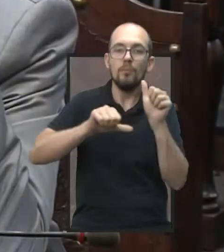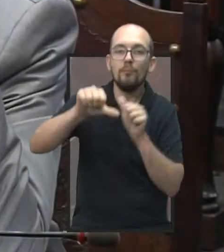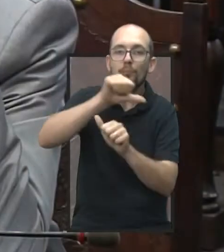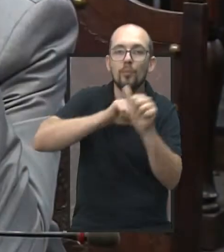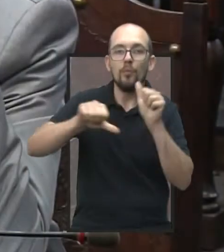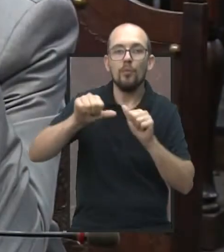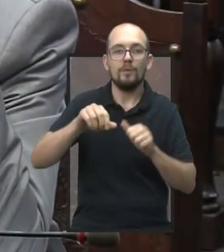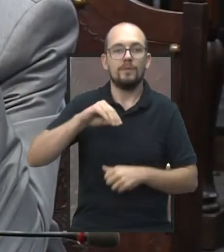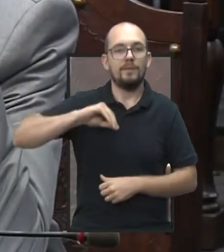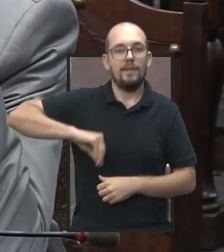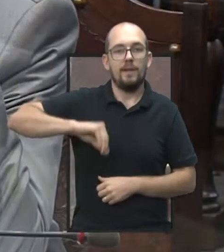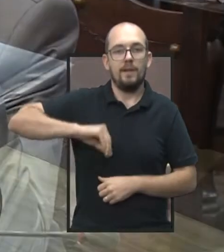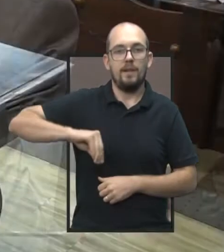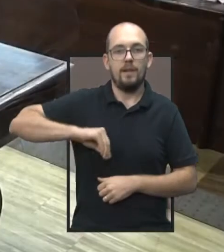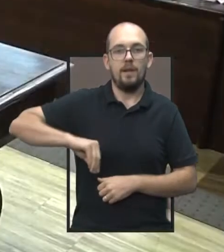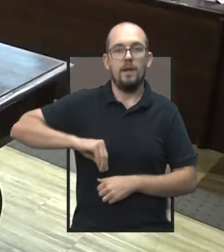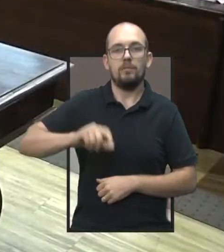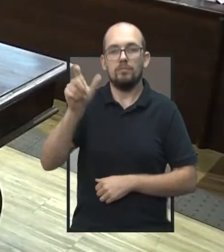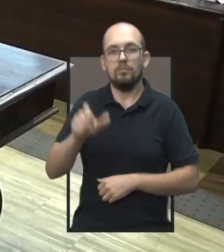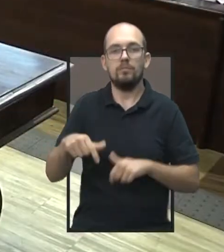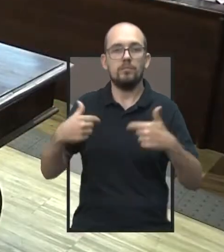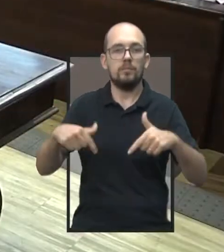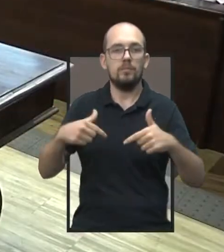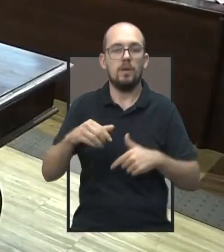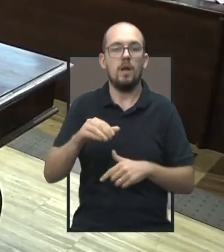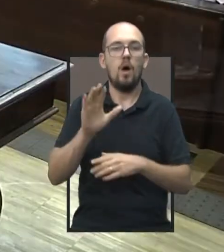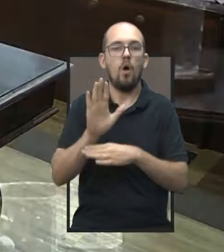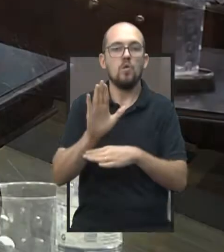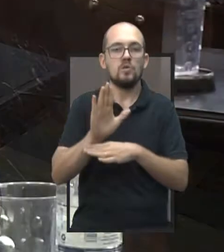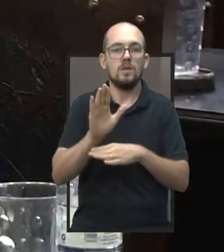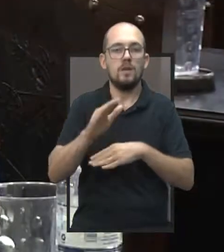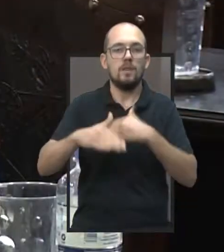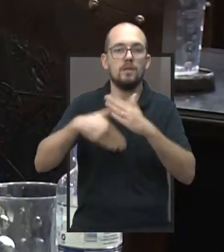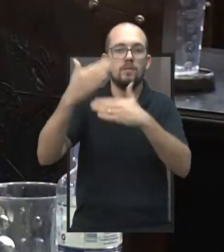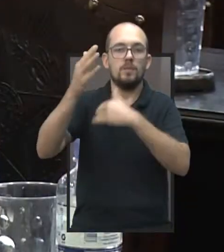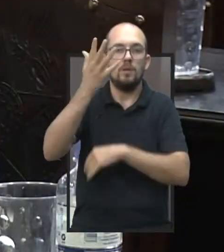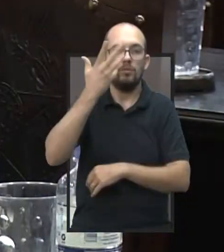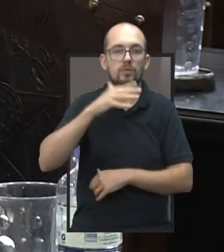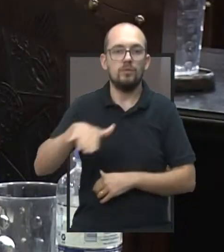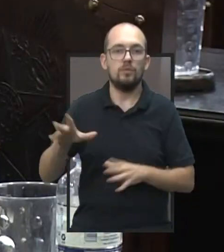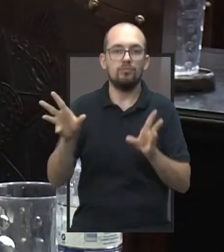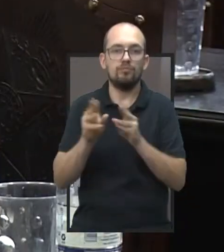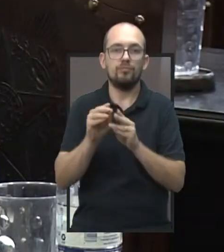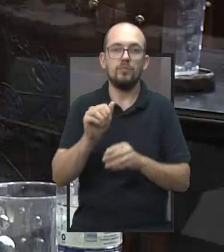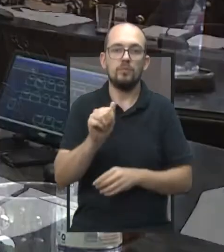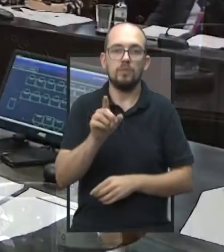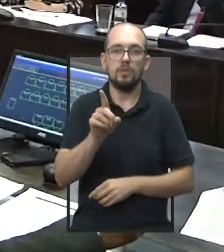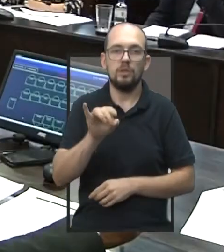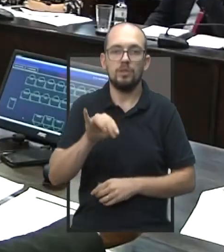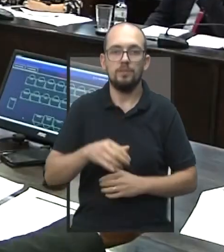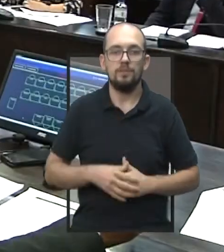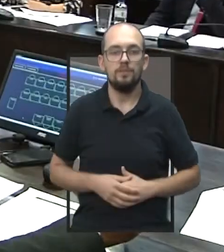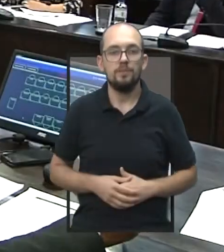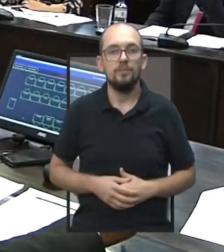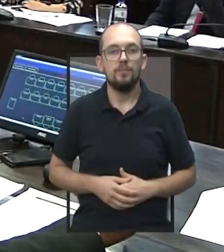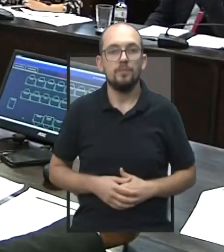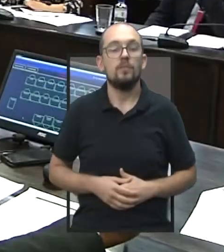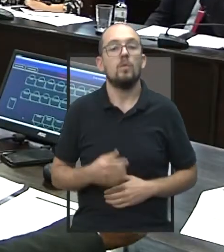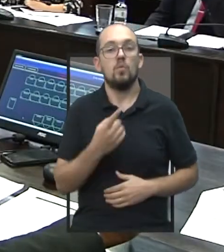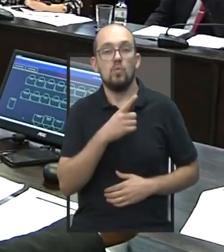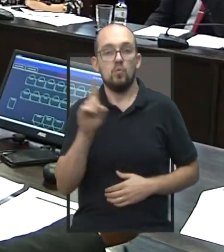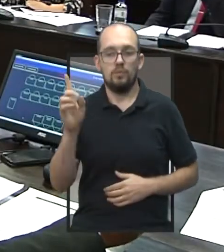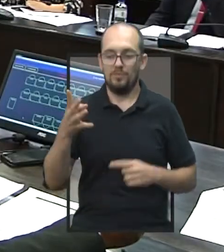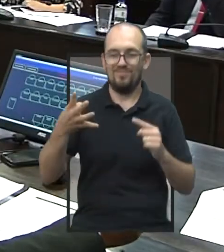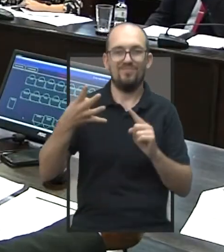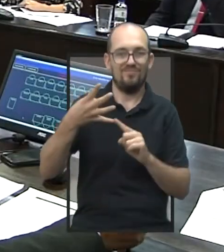mudanças na faixa salarial do cargo de Auxiliar de Desenvolvimento Infantil, E o último texto da Prefeitura